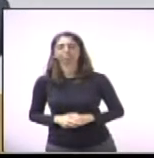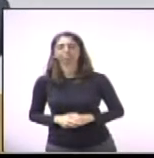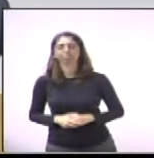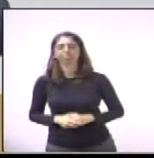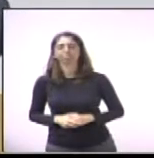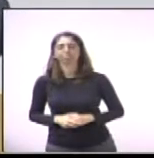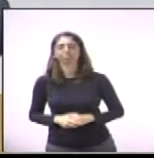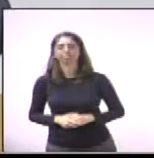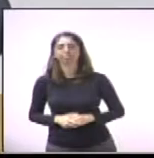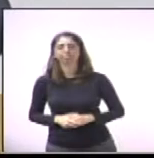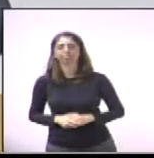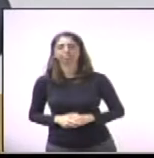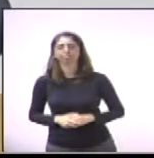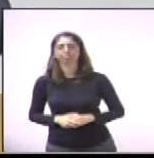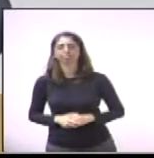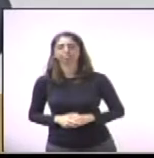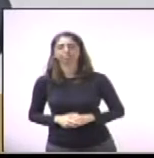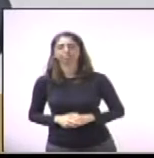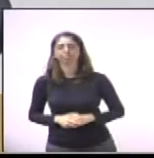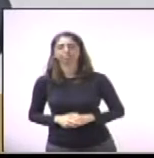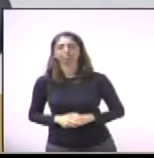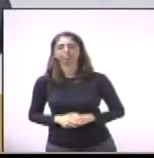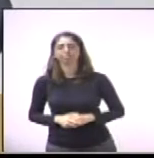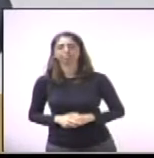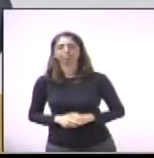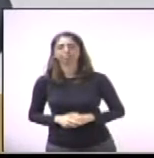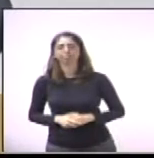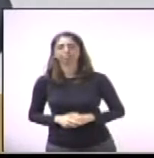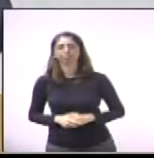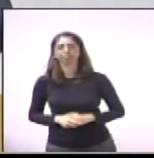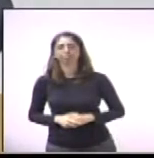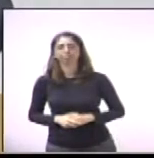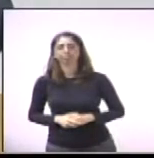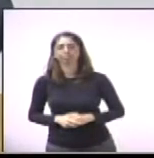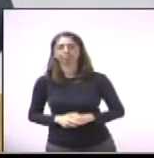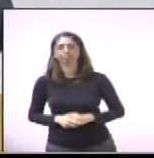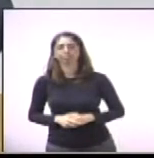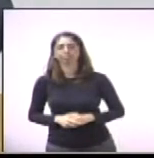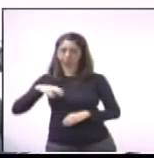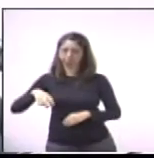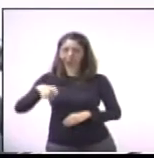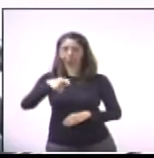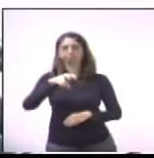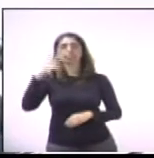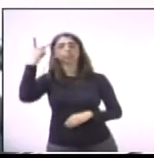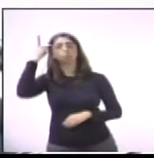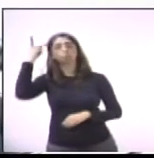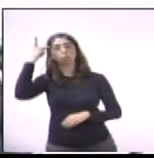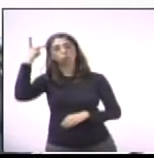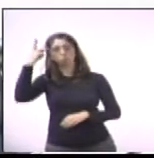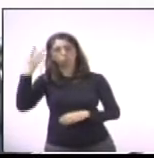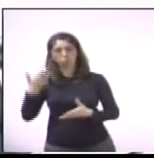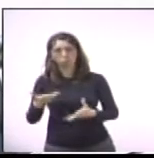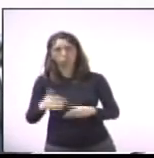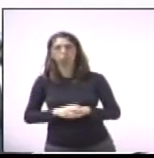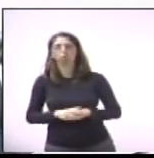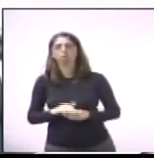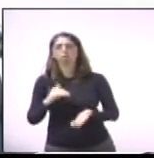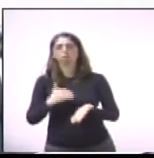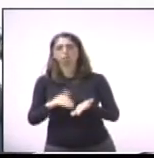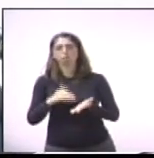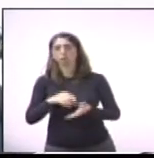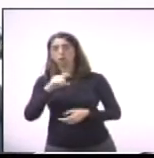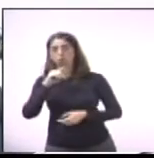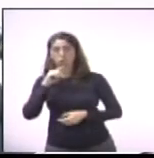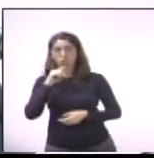vereadores, a população, eu fui até São Paulo e protocolei uma solicitação ao secretário